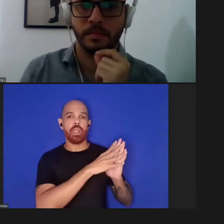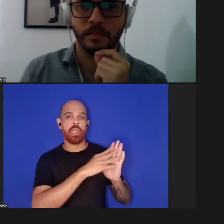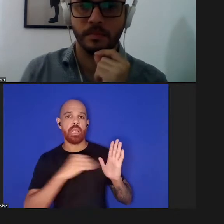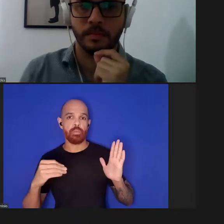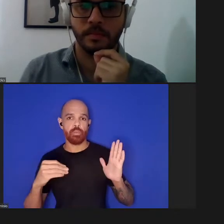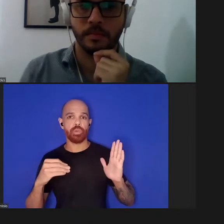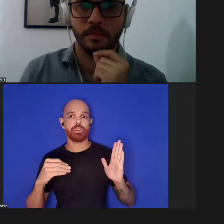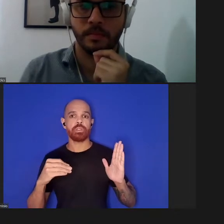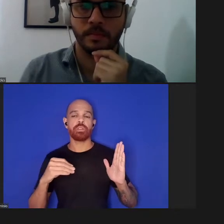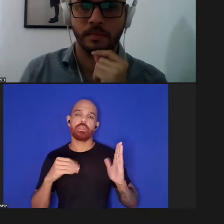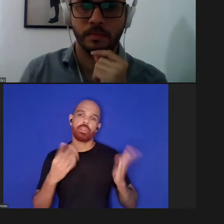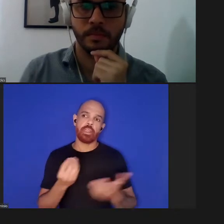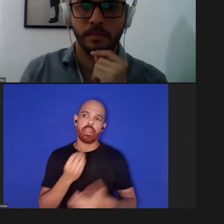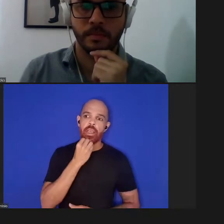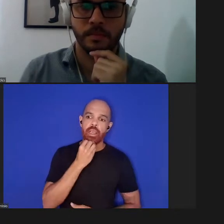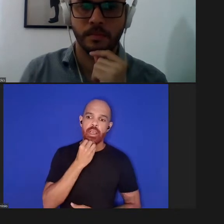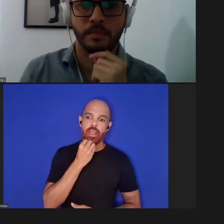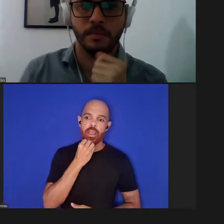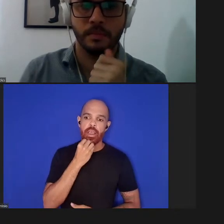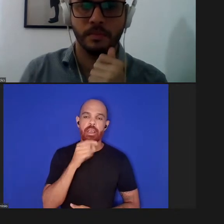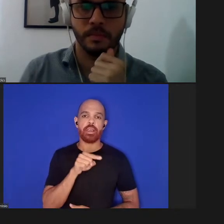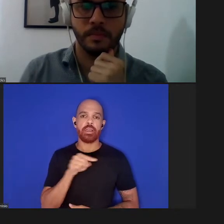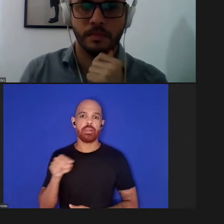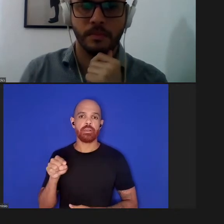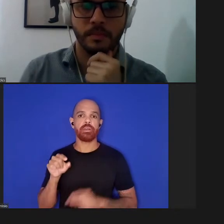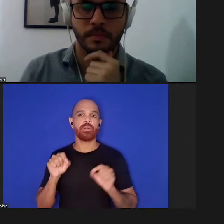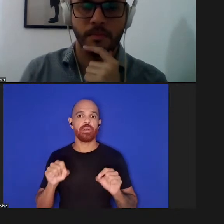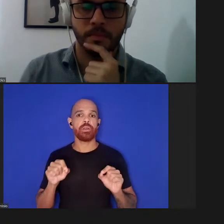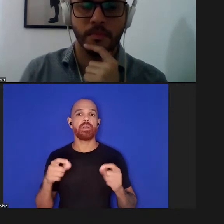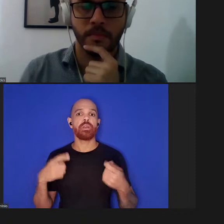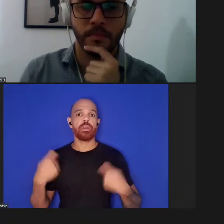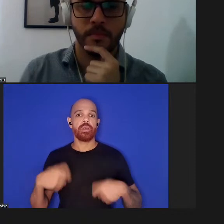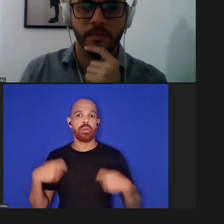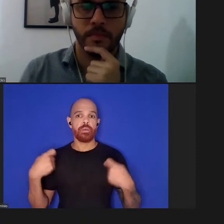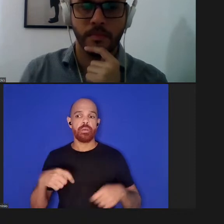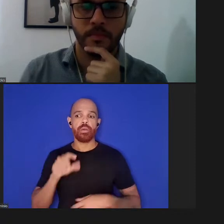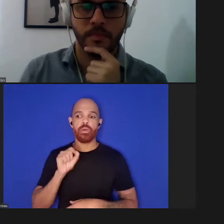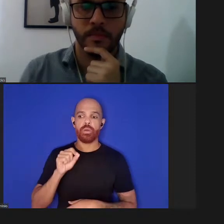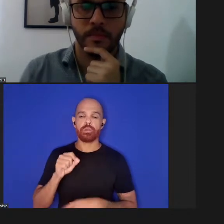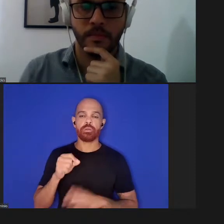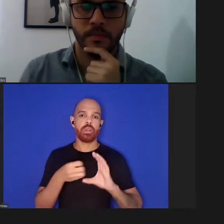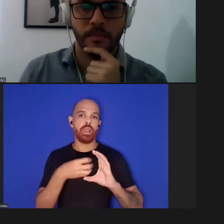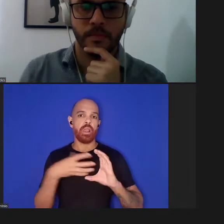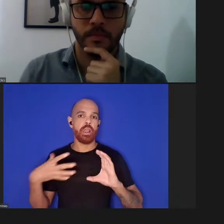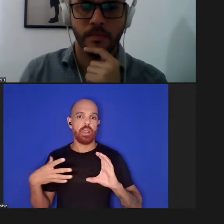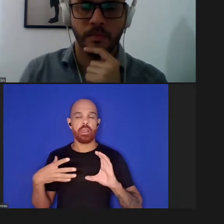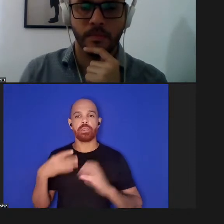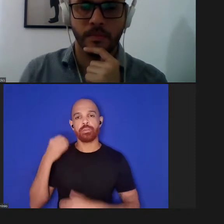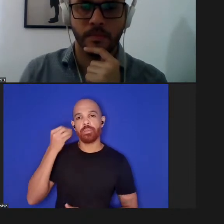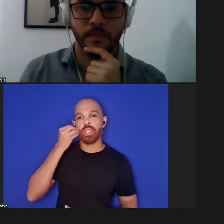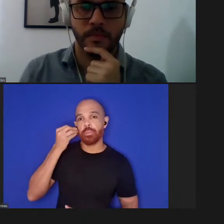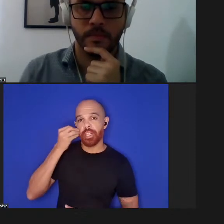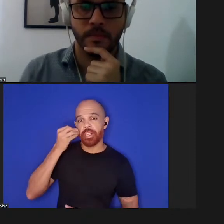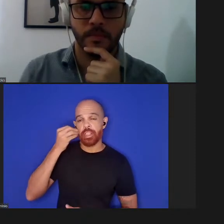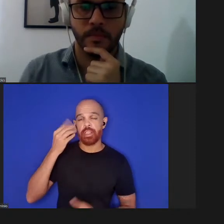isso se deve a aspectos experimentais ou